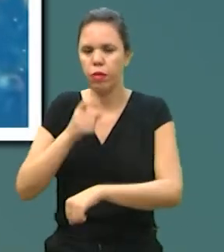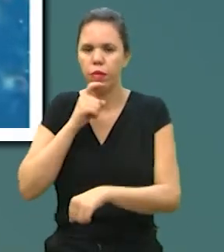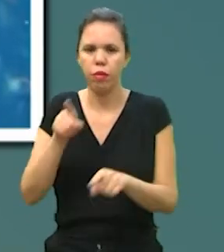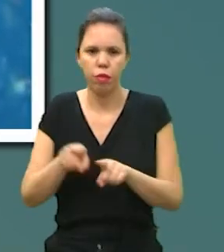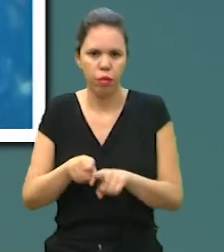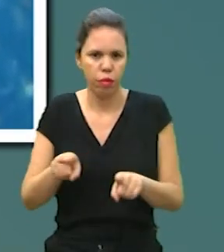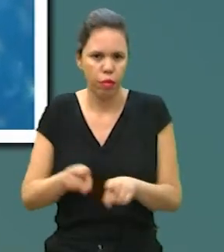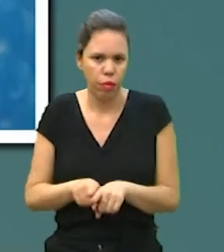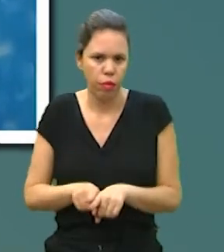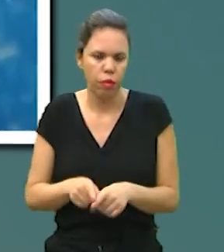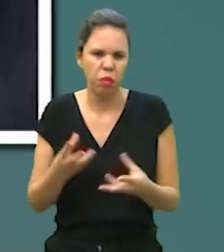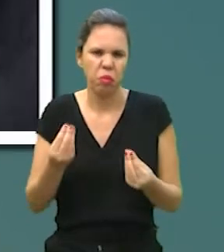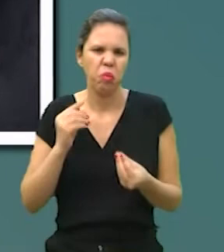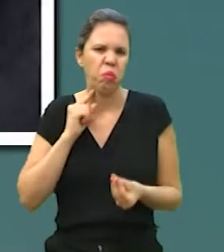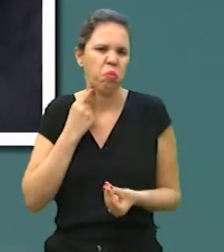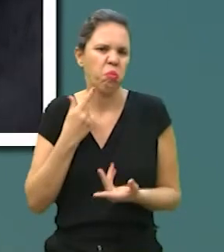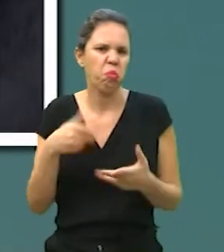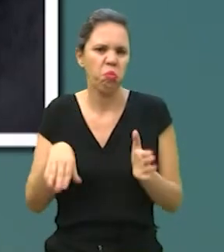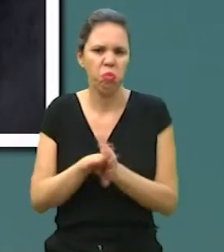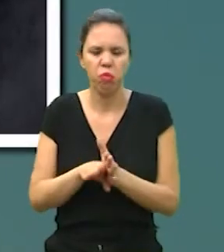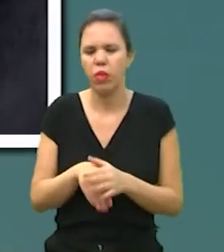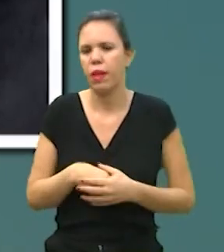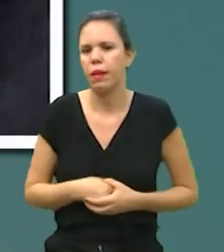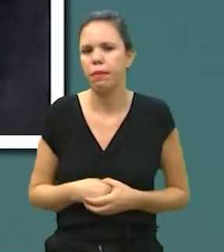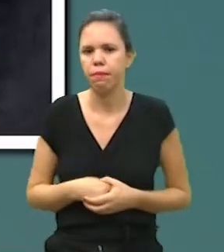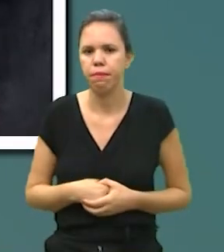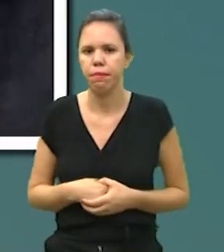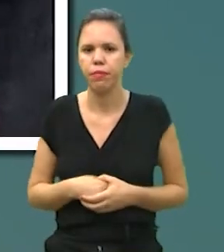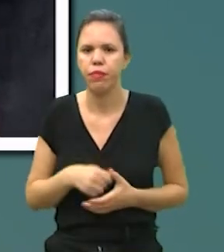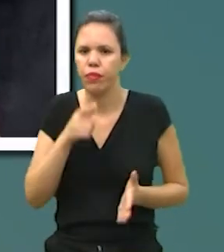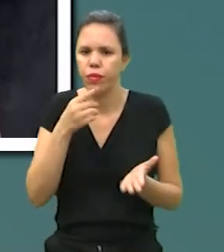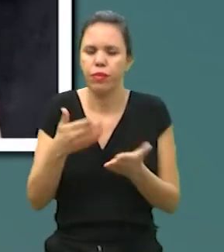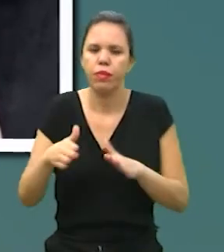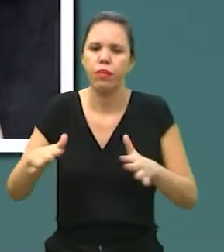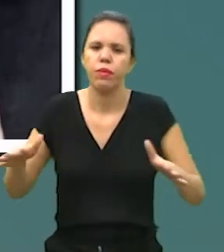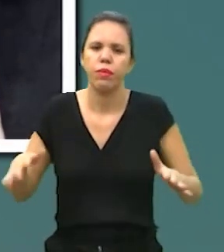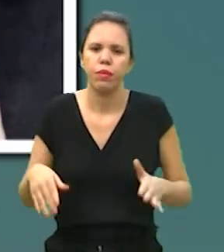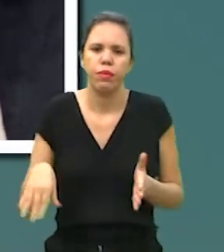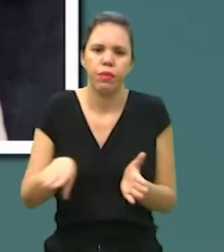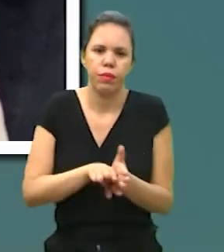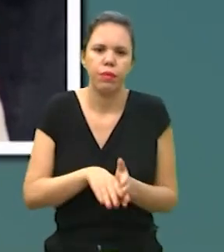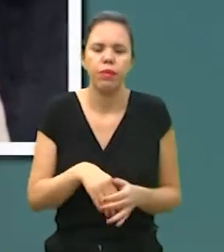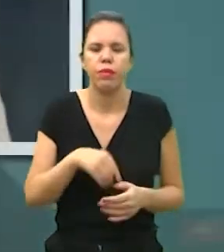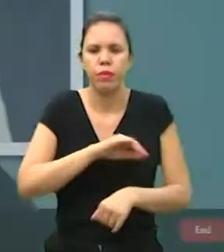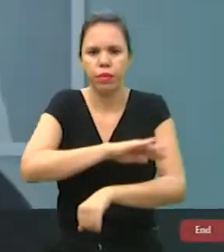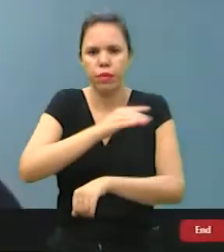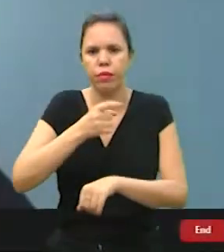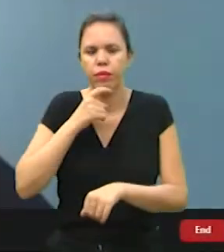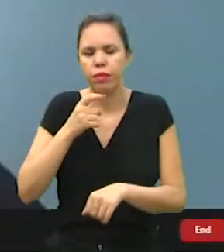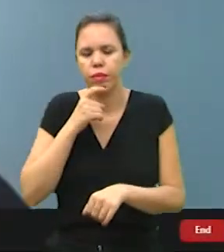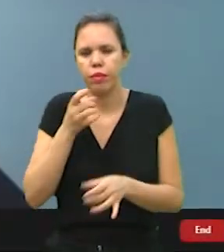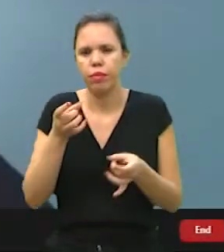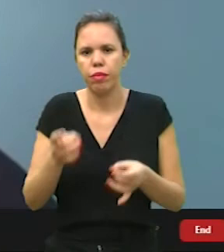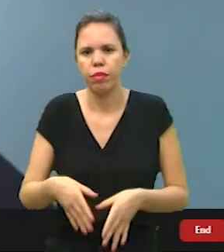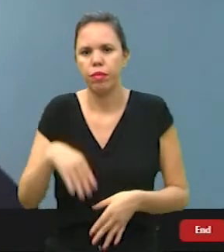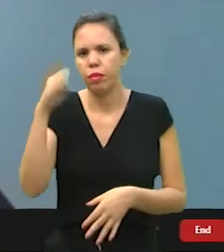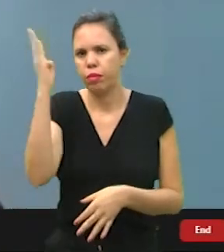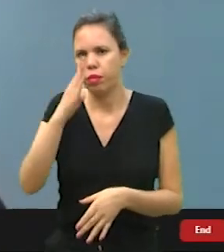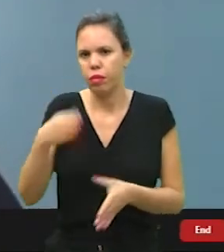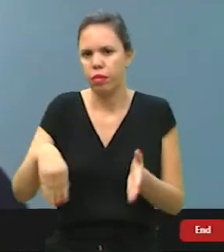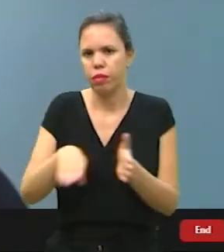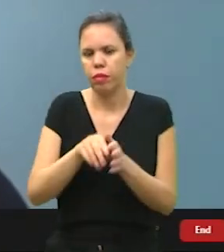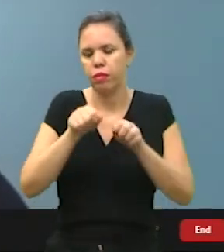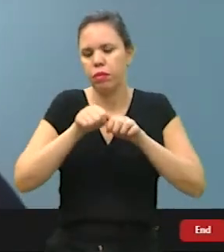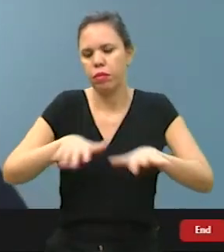lixo plástico na Antártica e que chegaram com as correntes marinhas. E tem correntes marinhas que saem aqui do